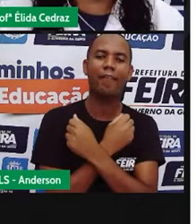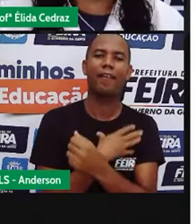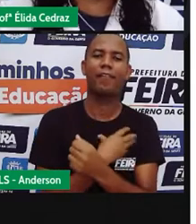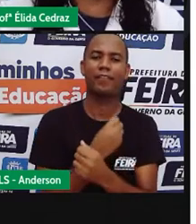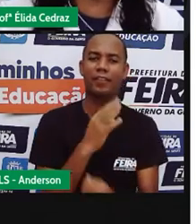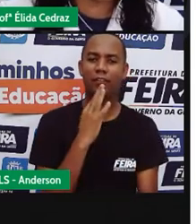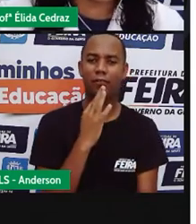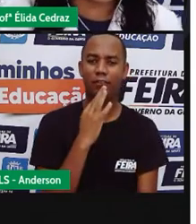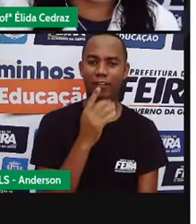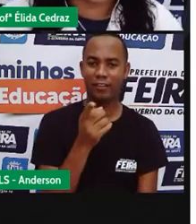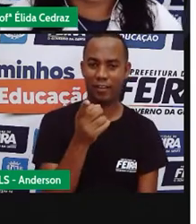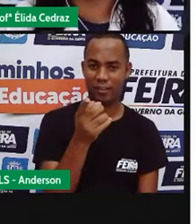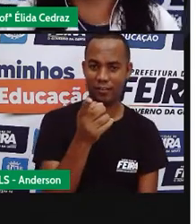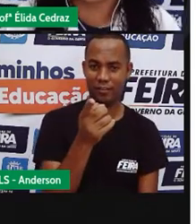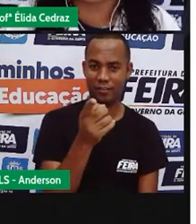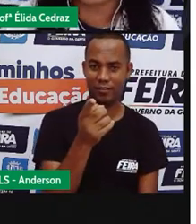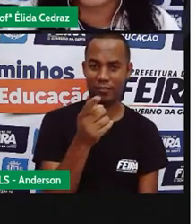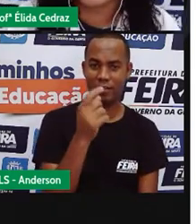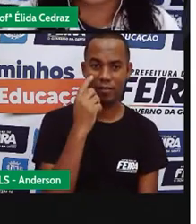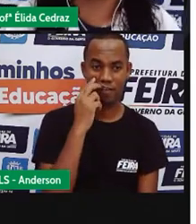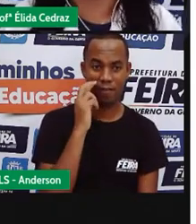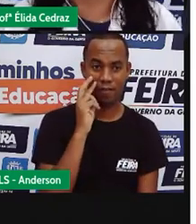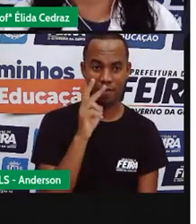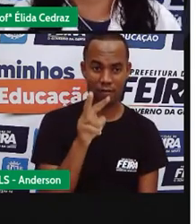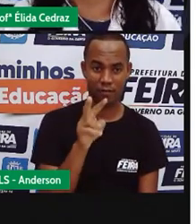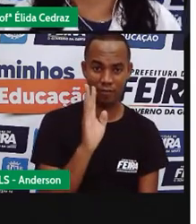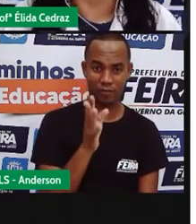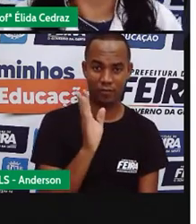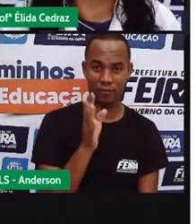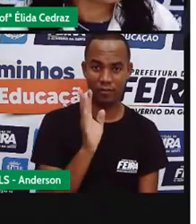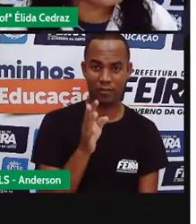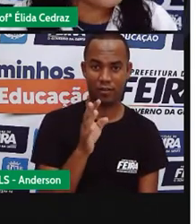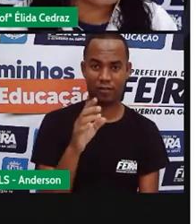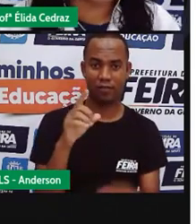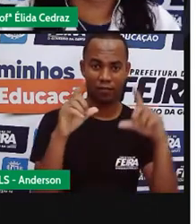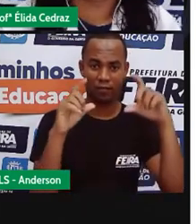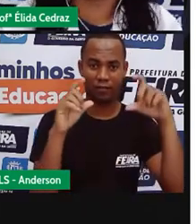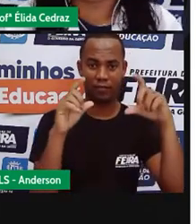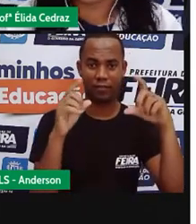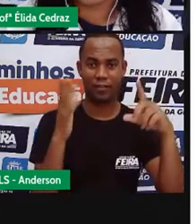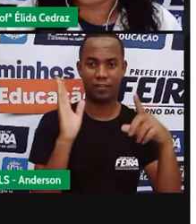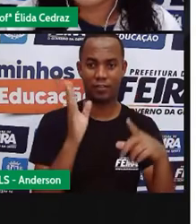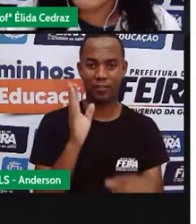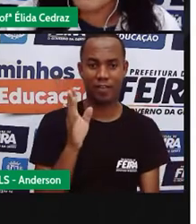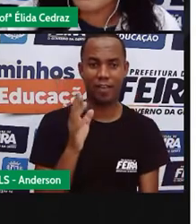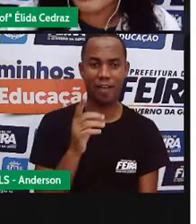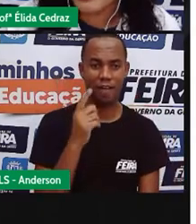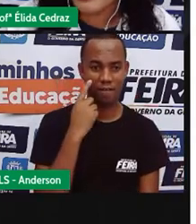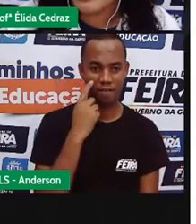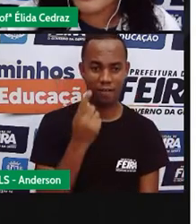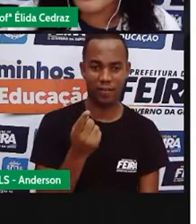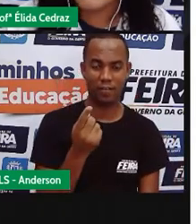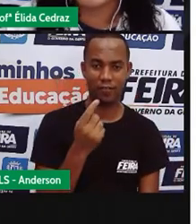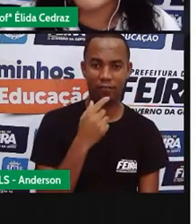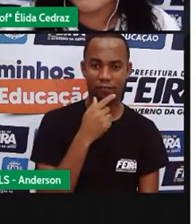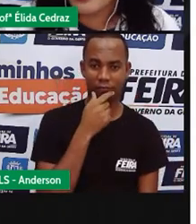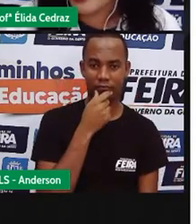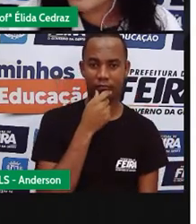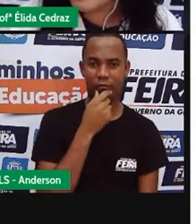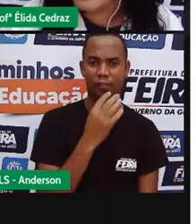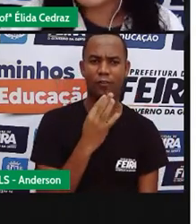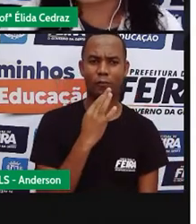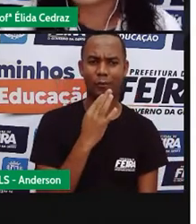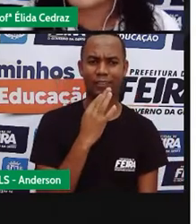Quem conhece essa figurinha? Ou já viu essa né minha filha em outras figurinhas? Você